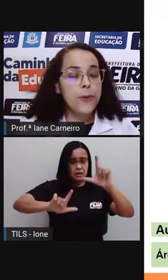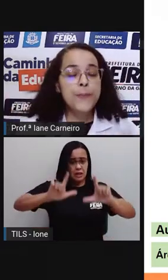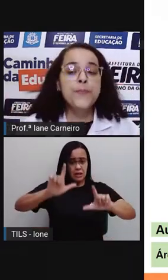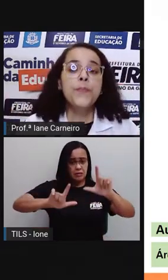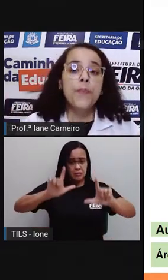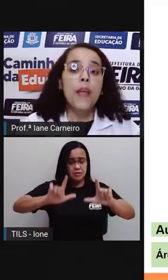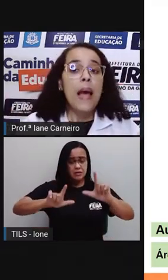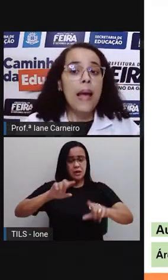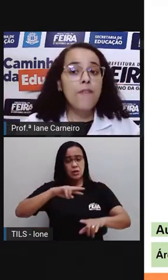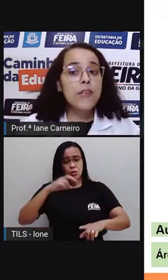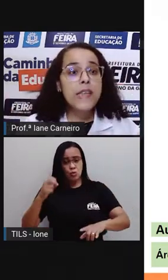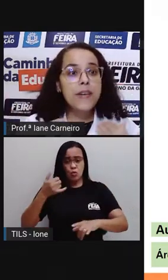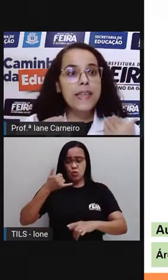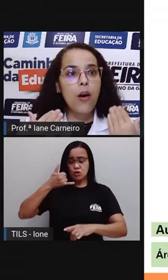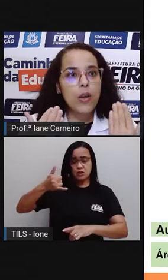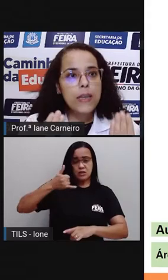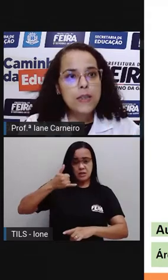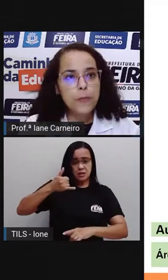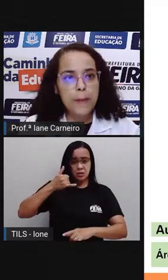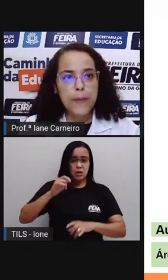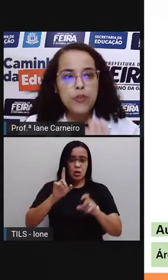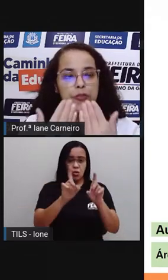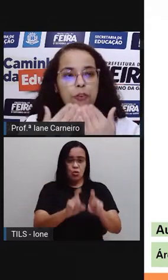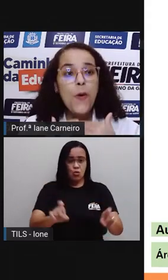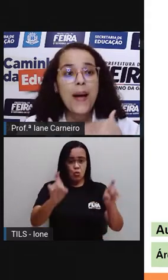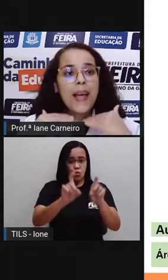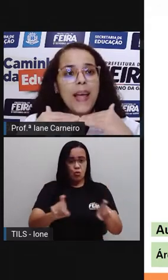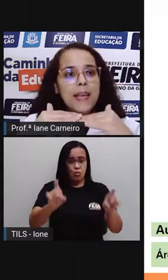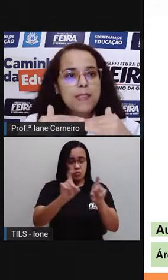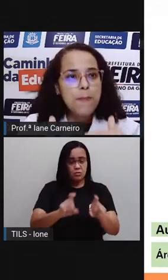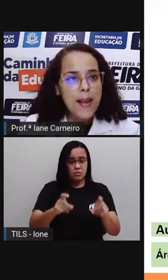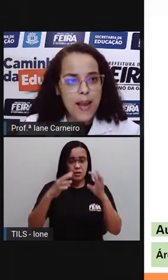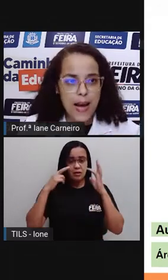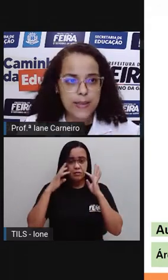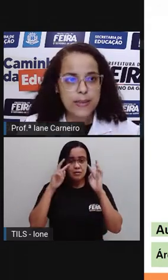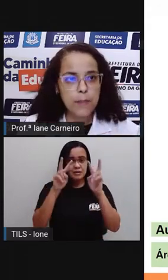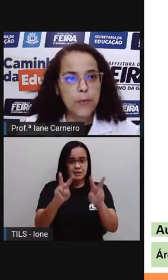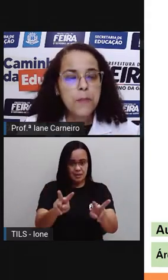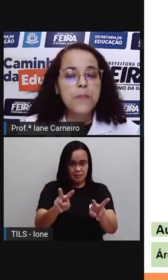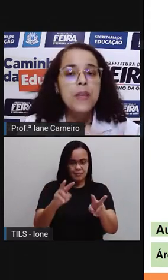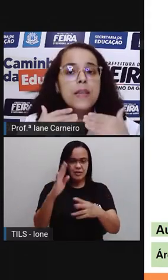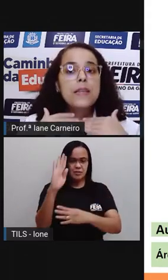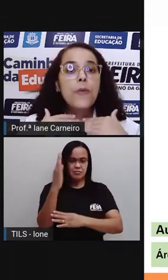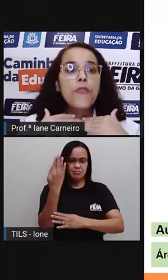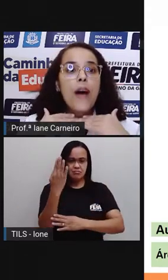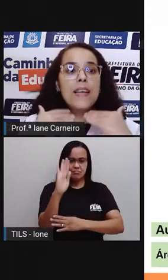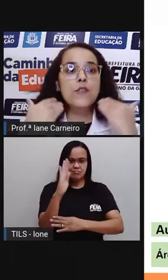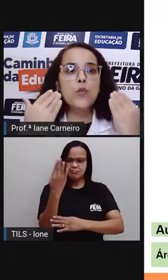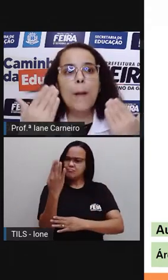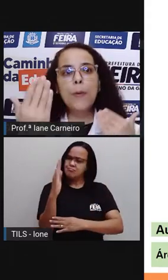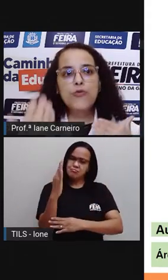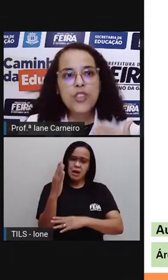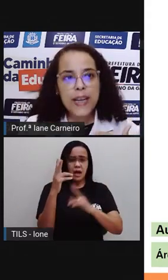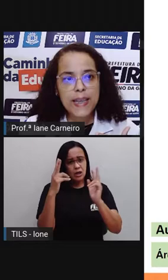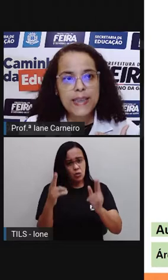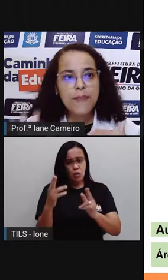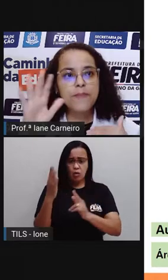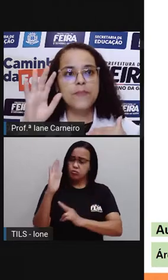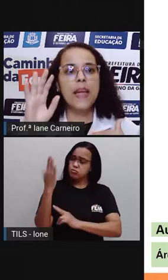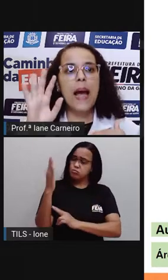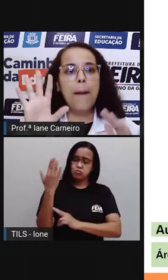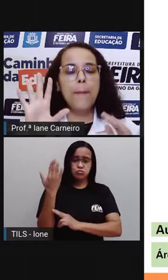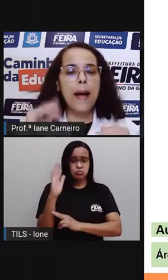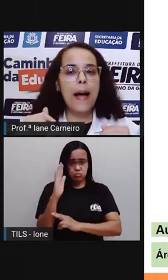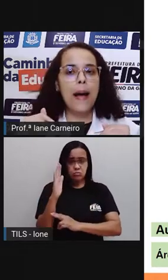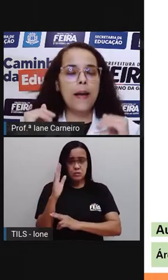computador, você vai estar olhando para a Pró de forma espelhada, tá bom? Então, a sua mão direita,